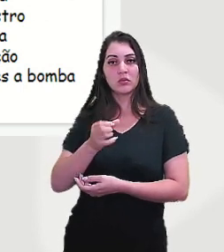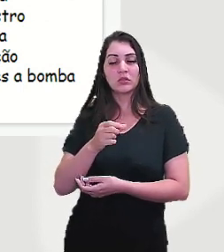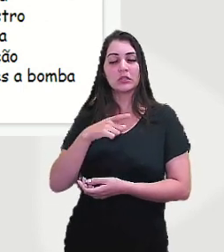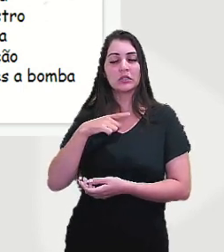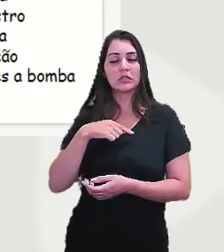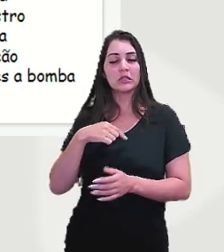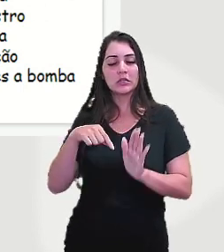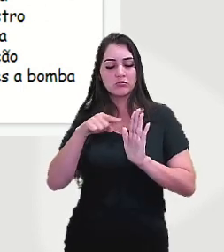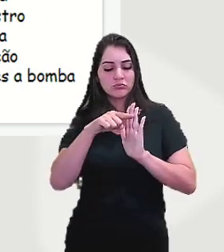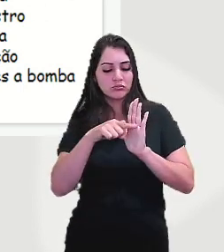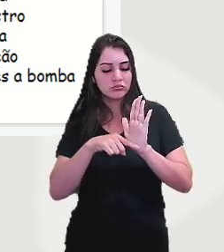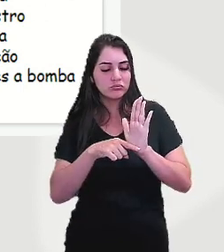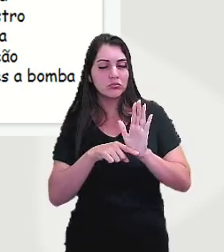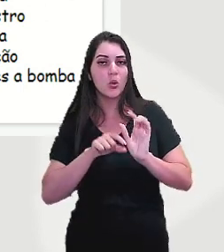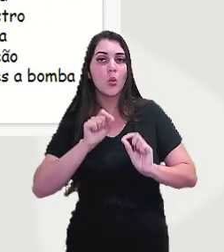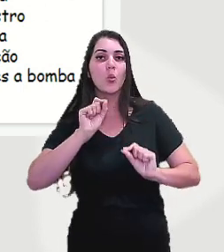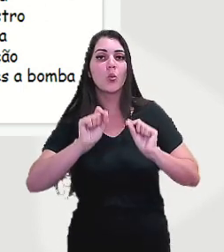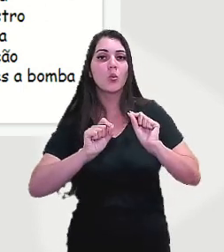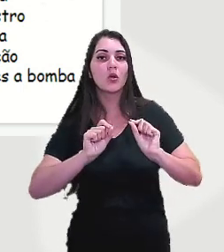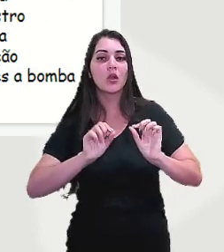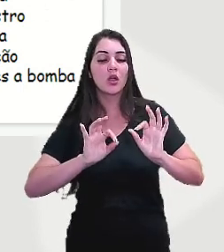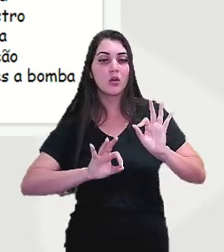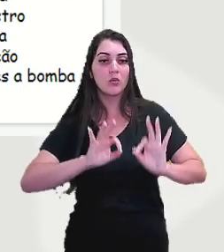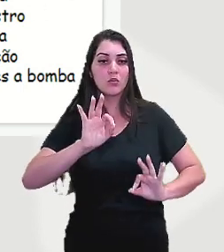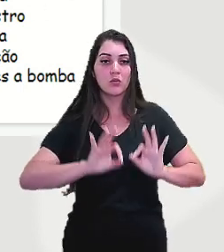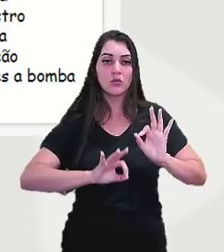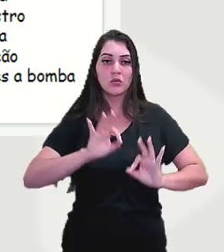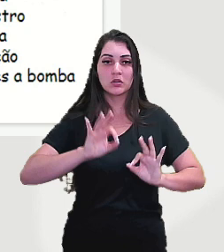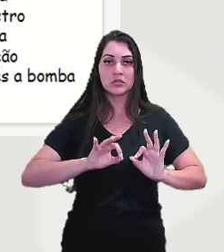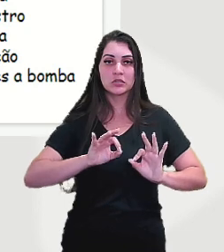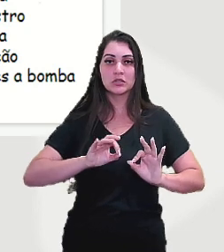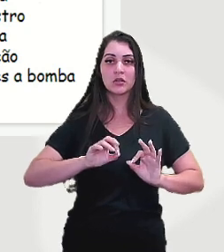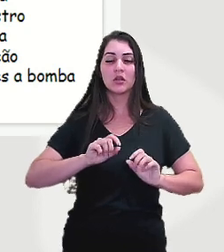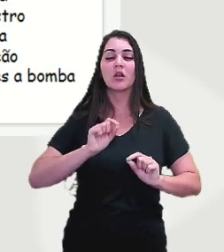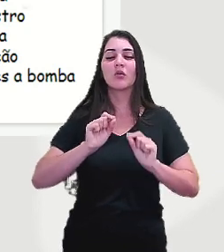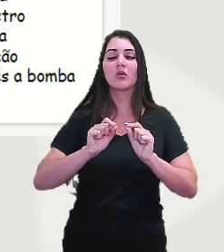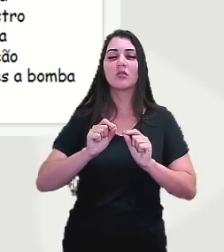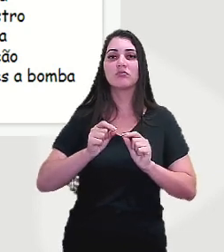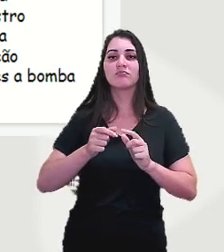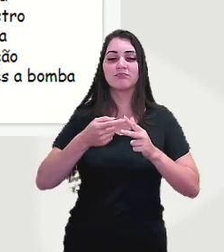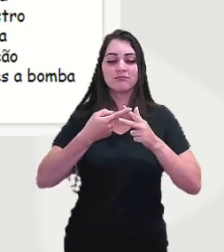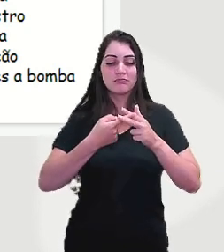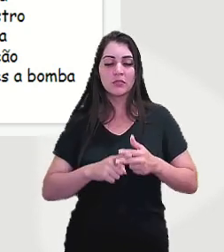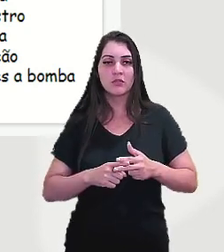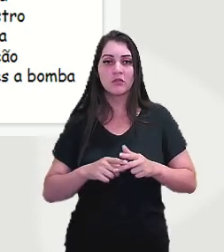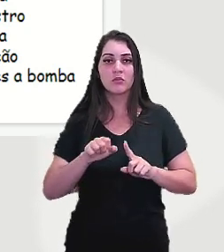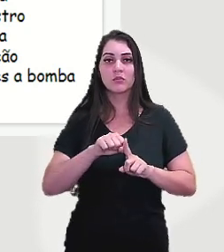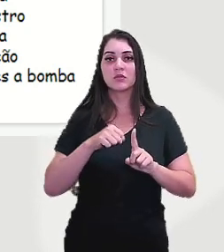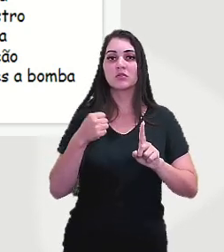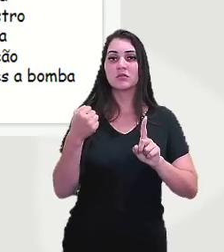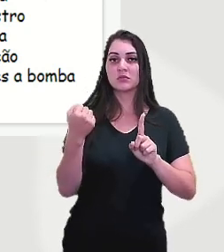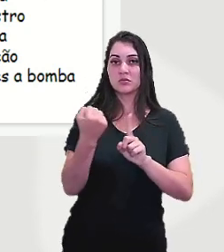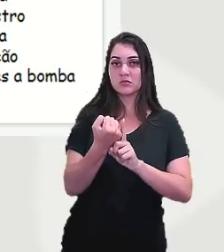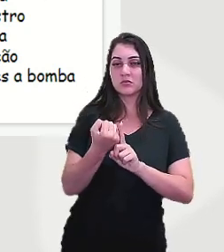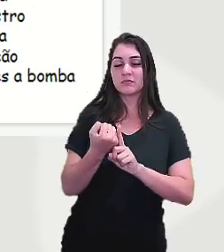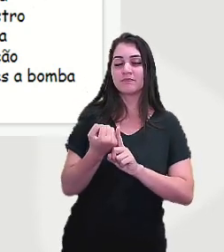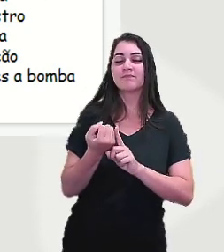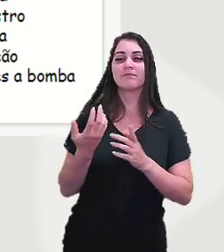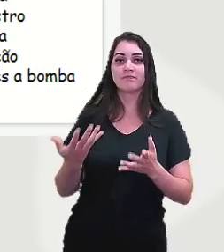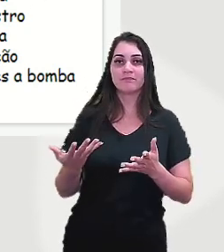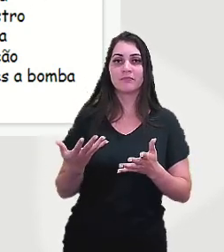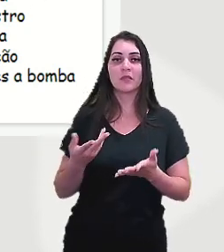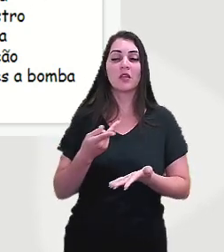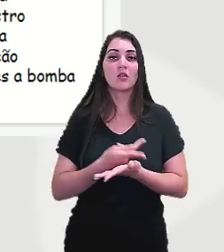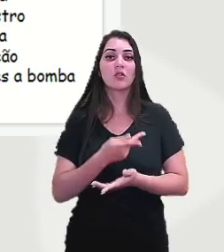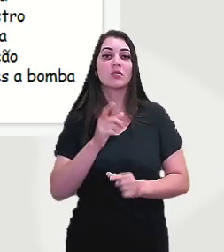organizar essa questão das reformas sociais, e isso insatisfeito, isso vai